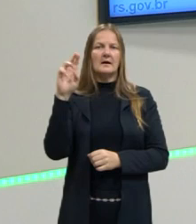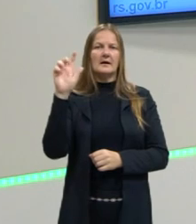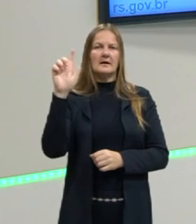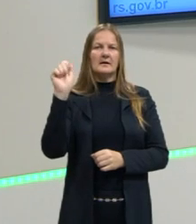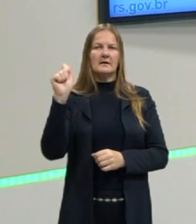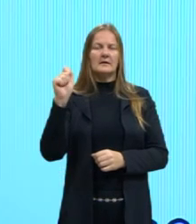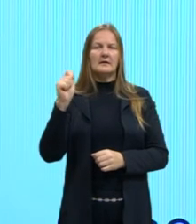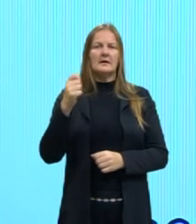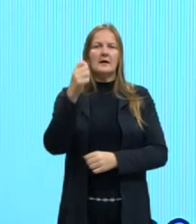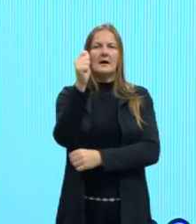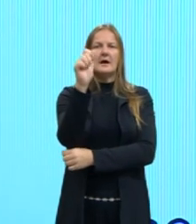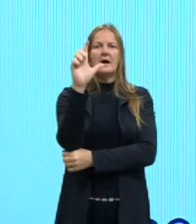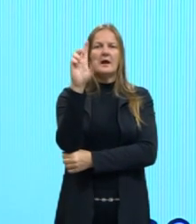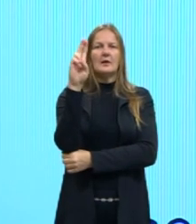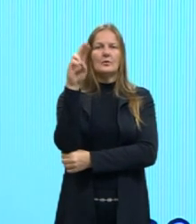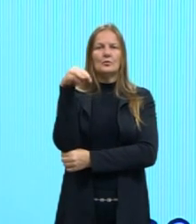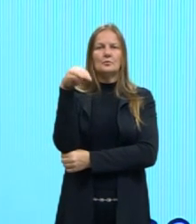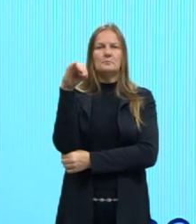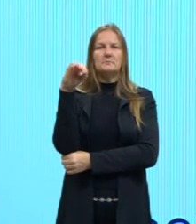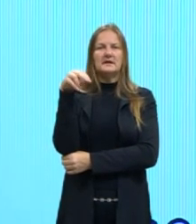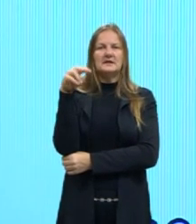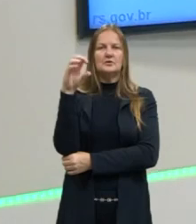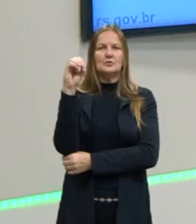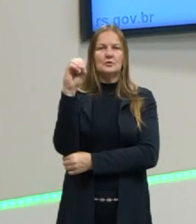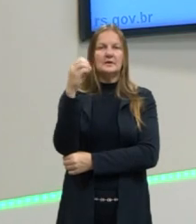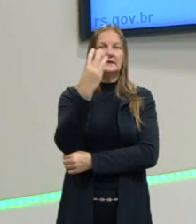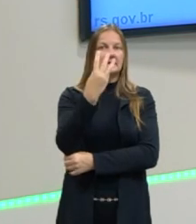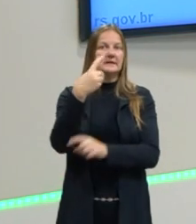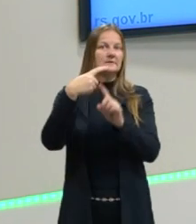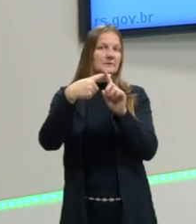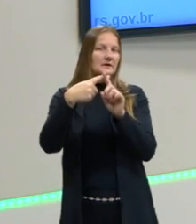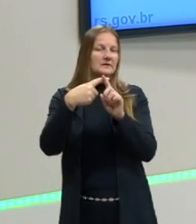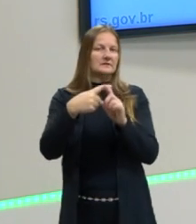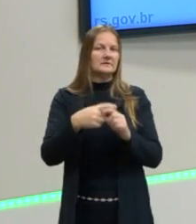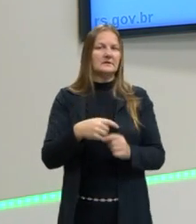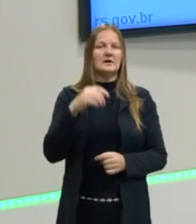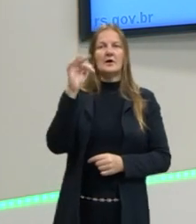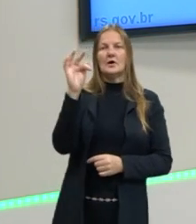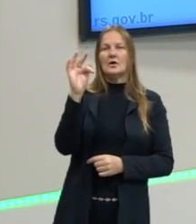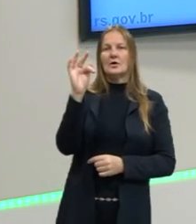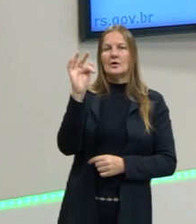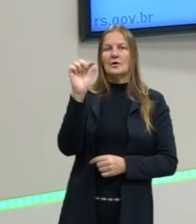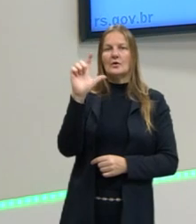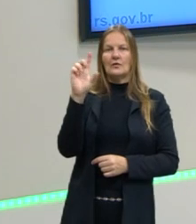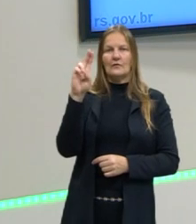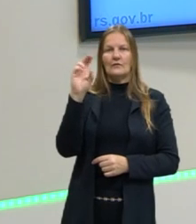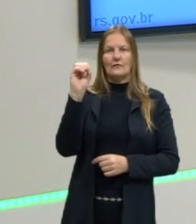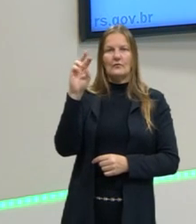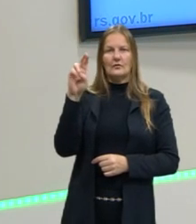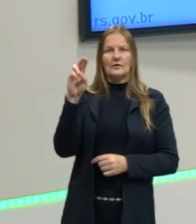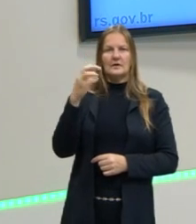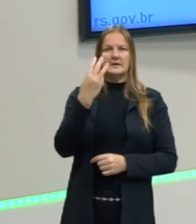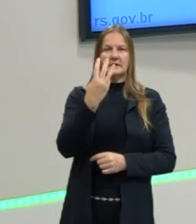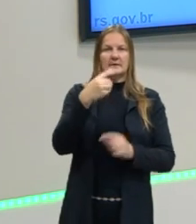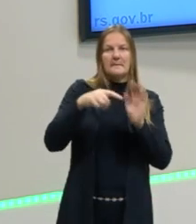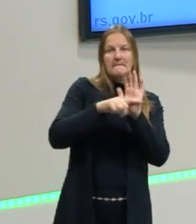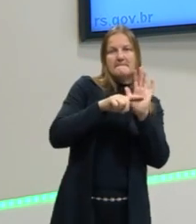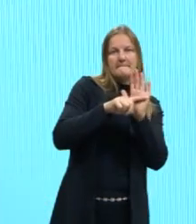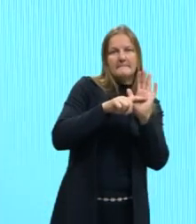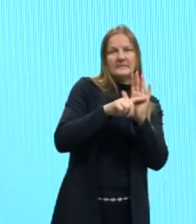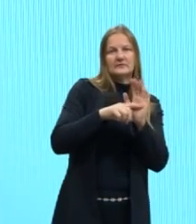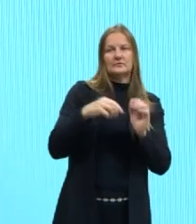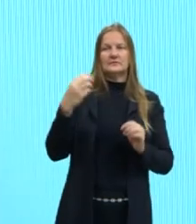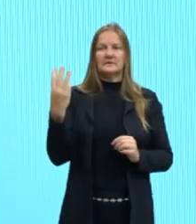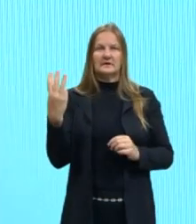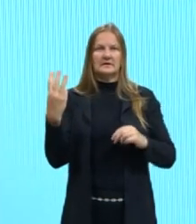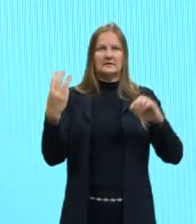alumínio é 3+. A do flúor é menos, um menos. Então, se eu tenho 3 alumínios.